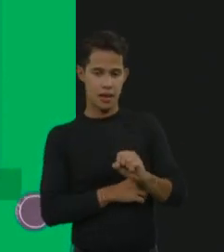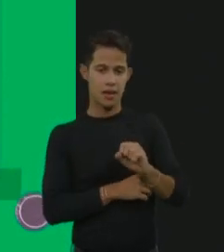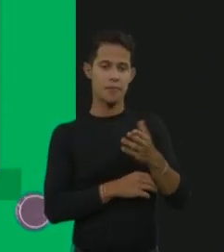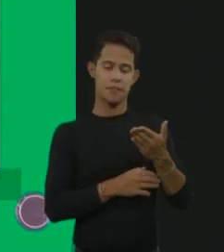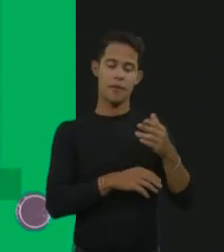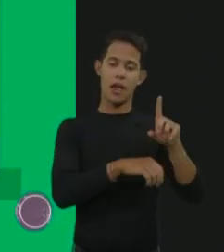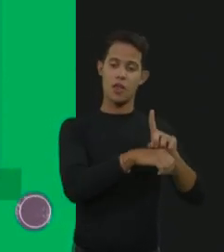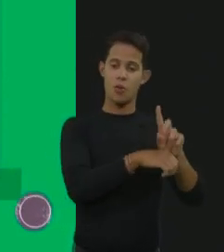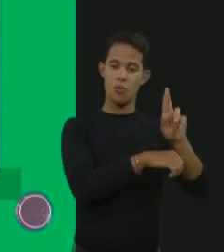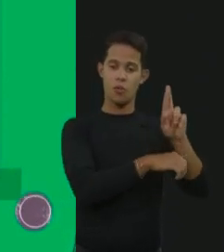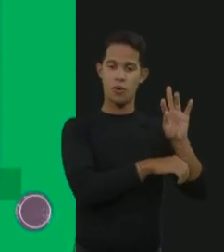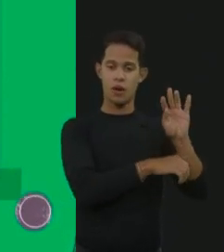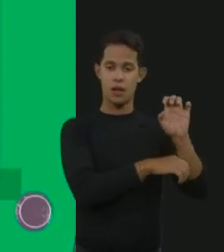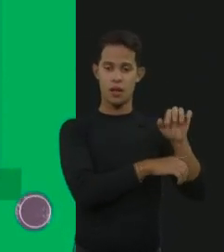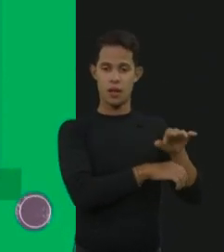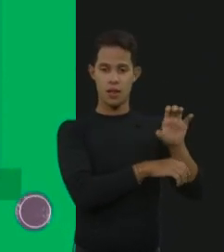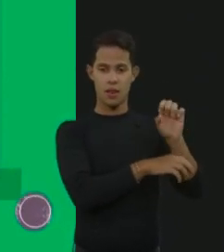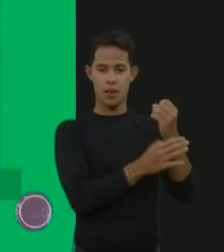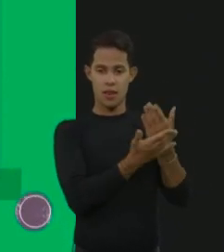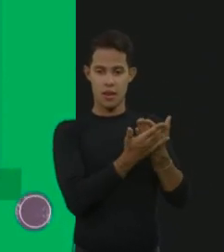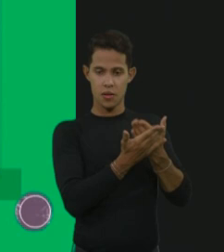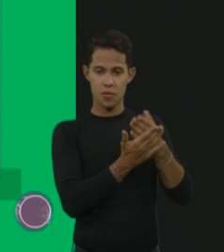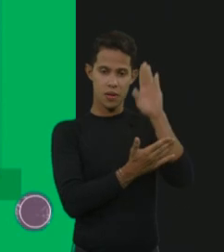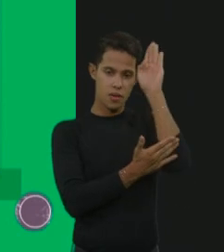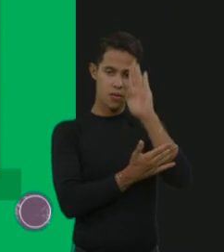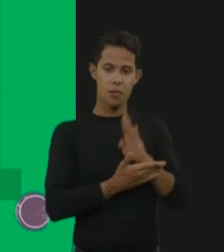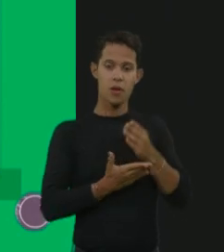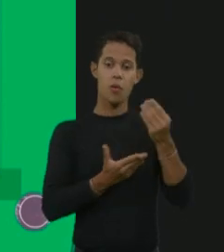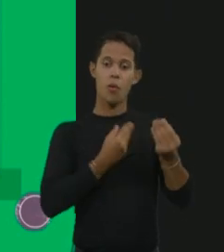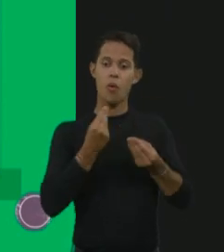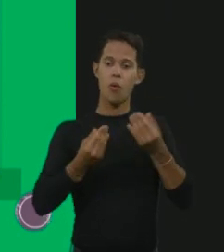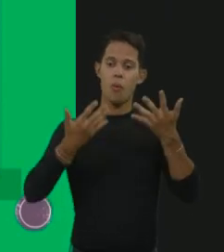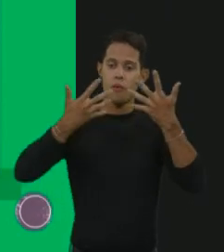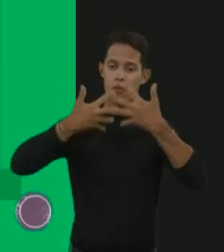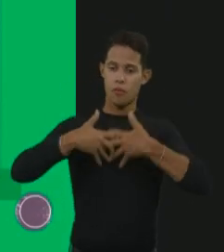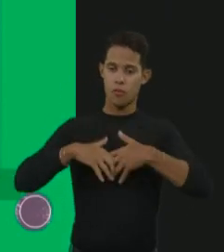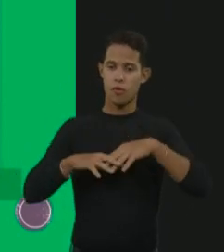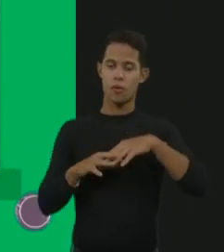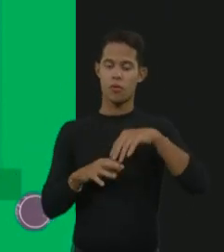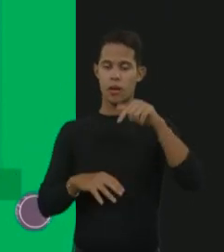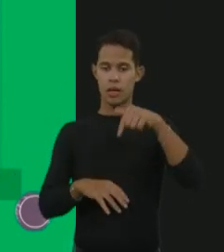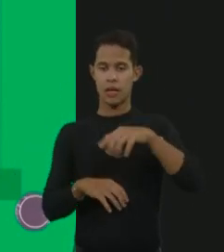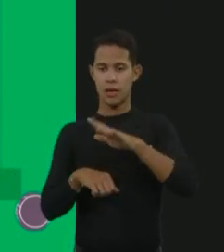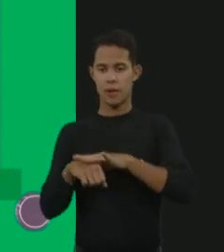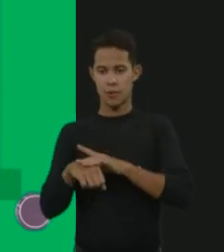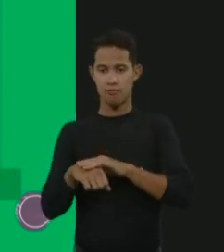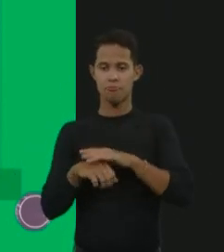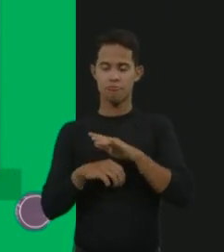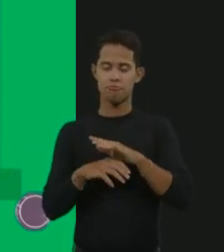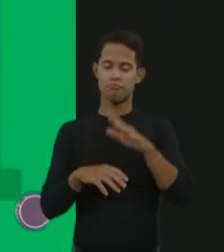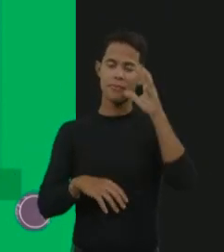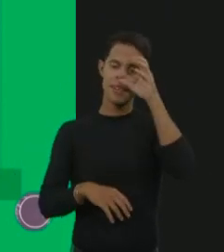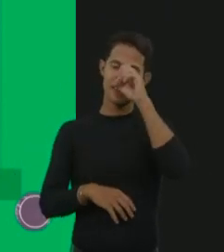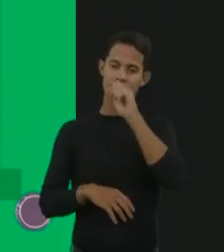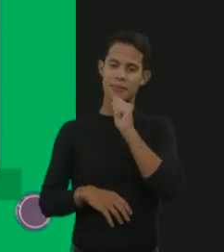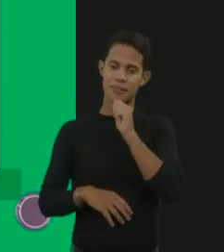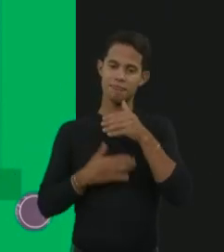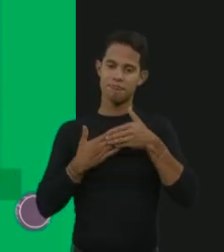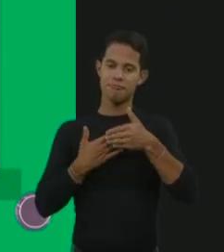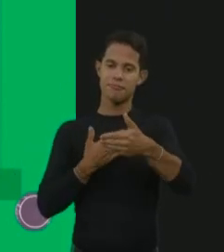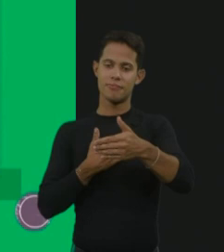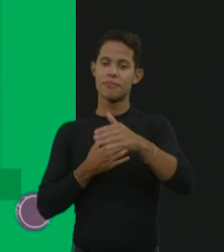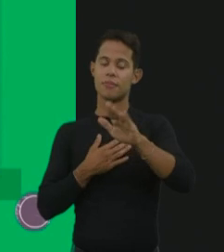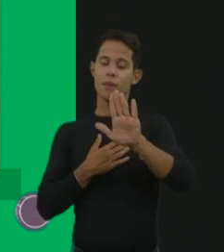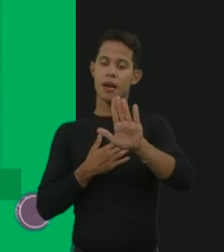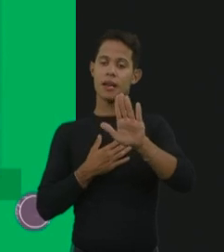estudo no Brasil sobre a prevalência dessas doenças, tá? A gente está aprendendo bastante. A gente sabe algumas coisas em